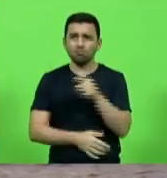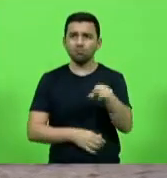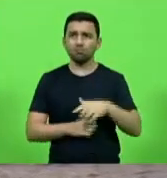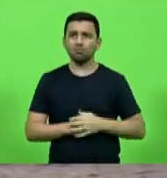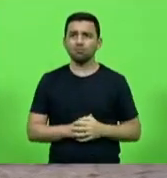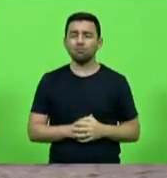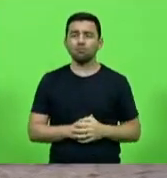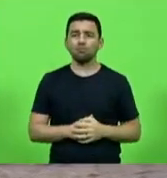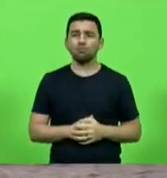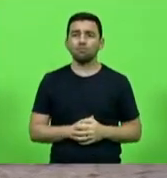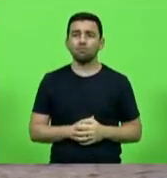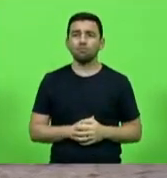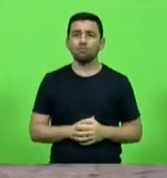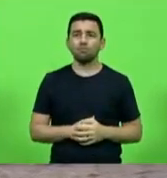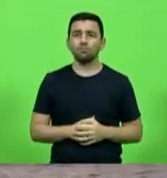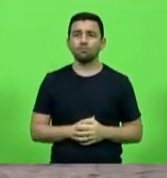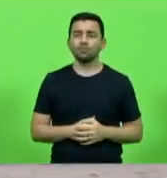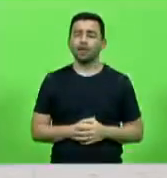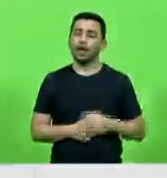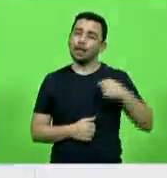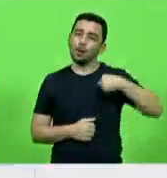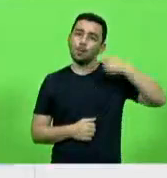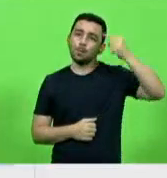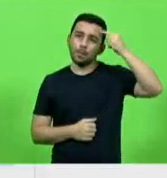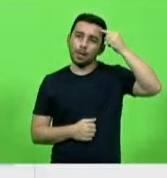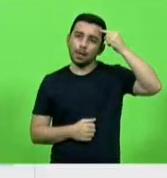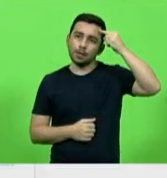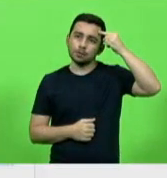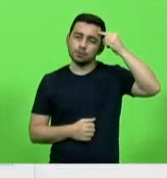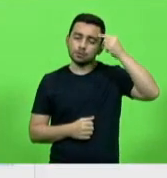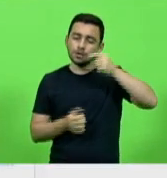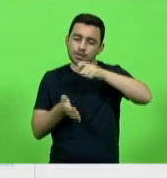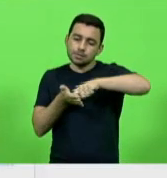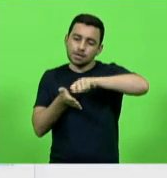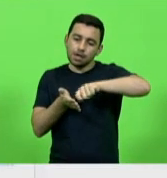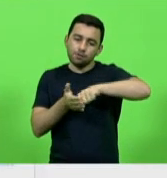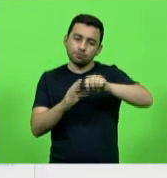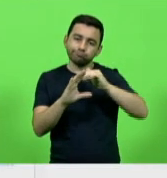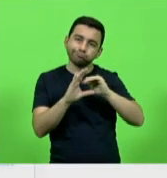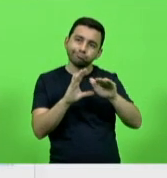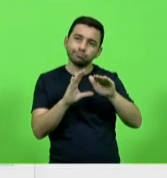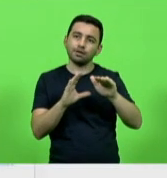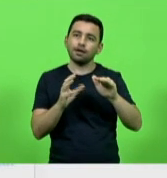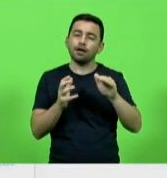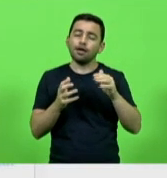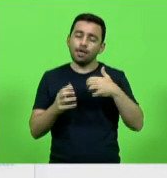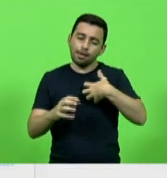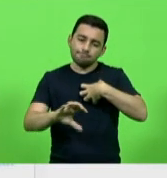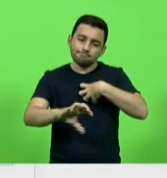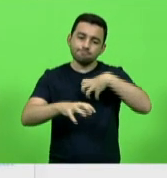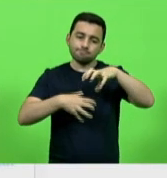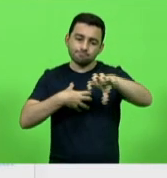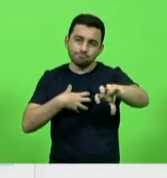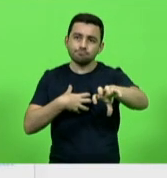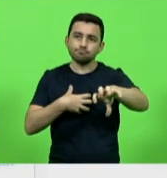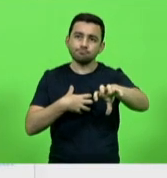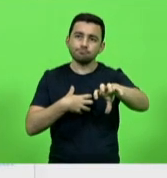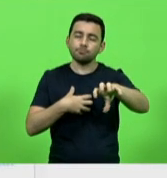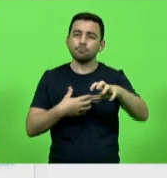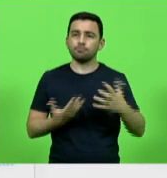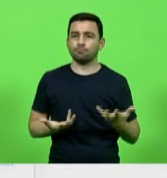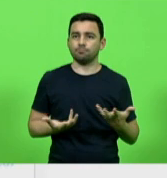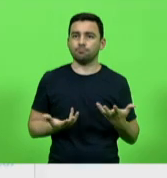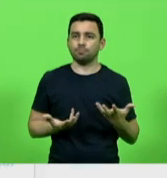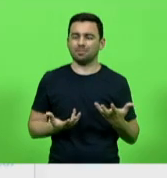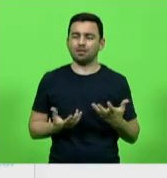Continuando. É pensando nisso que ora escrevo para vocês, tentando me colocar nos seus lugares, dentro dessas